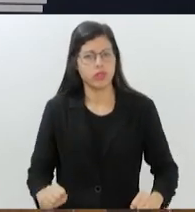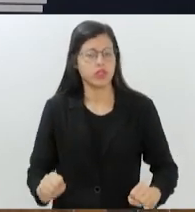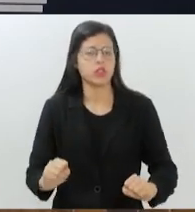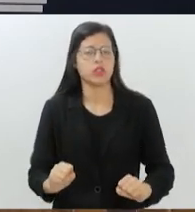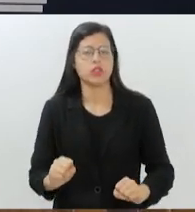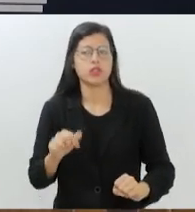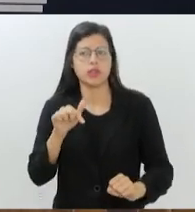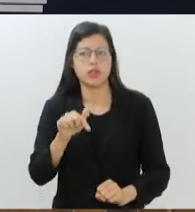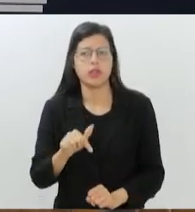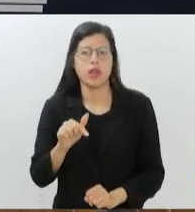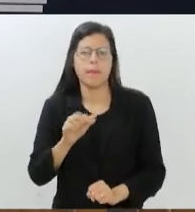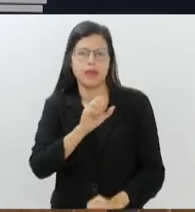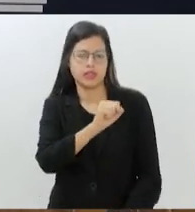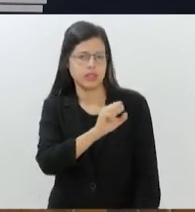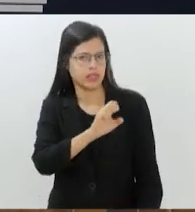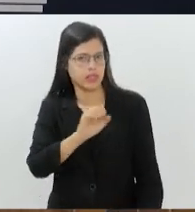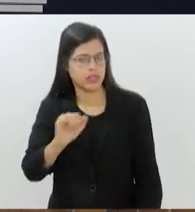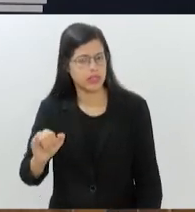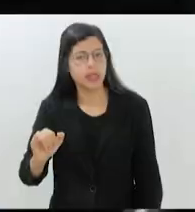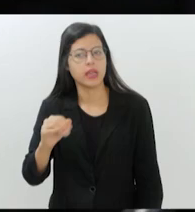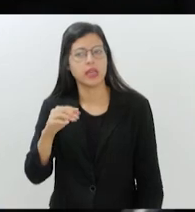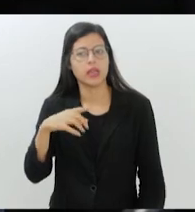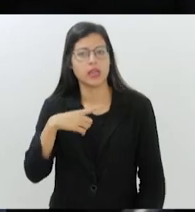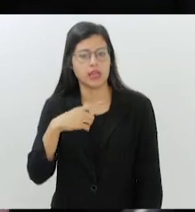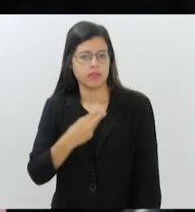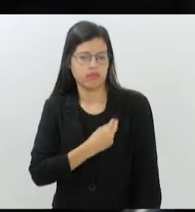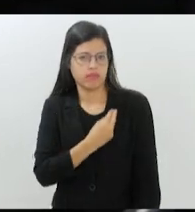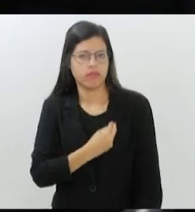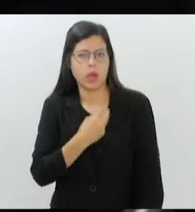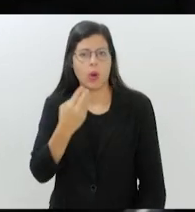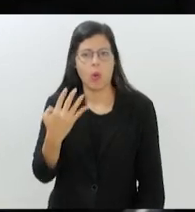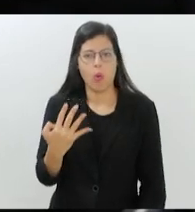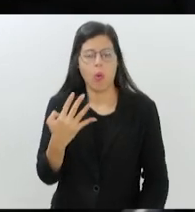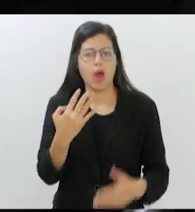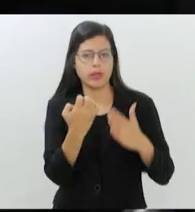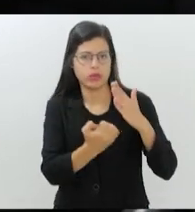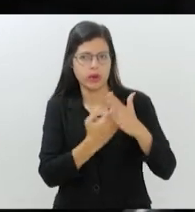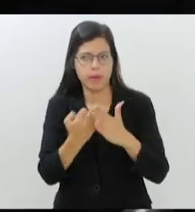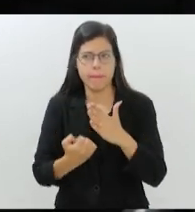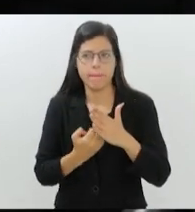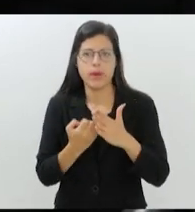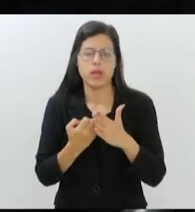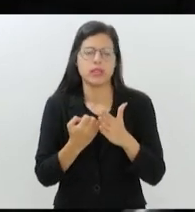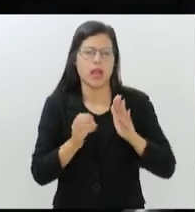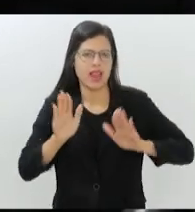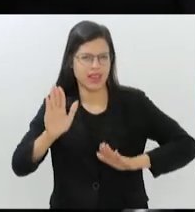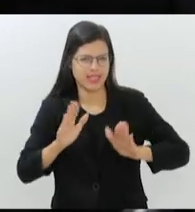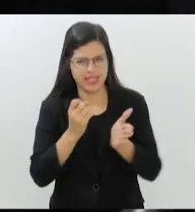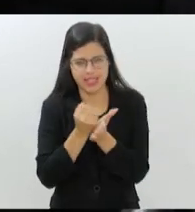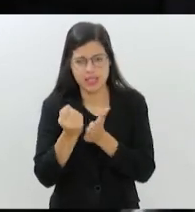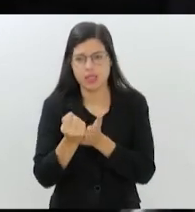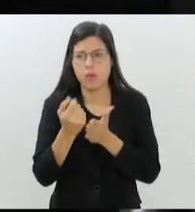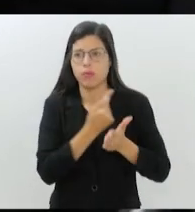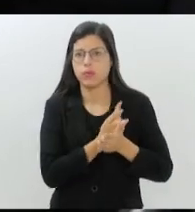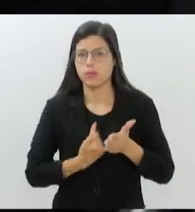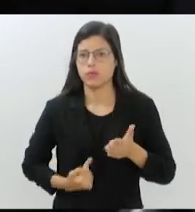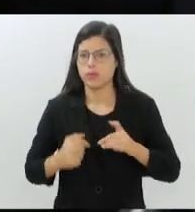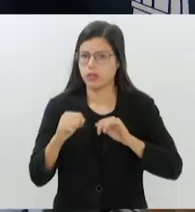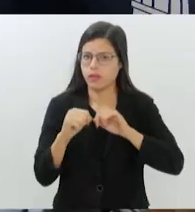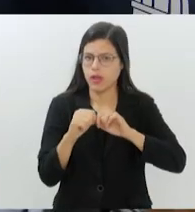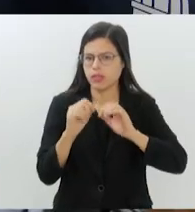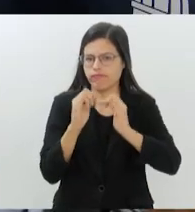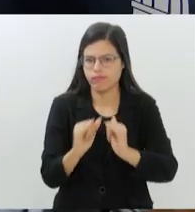Informações, o SEI, e que existem quatro agências de publicidade licitadas pelo governo que executam as campanhas.